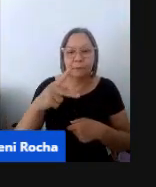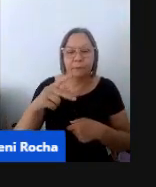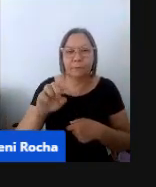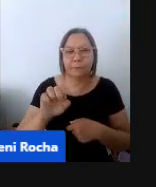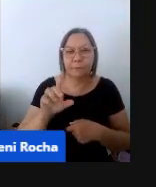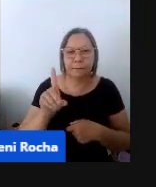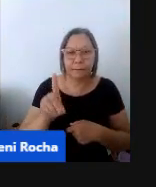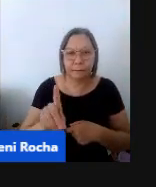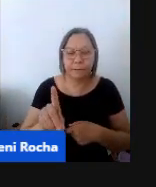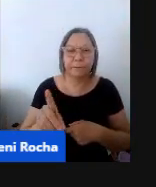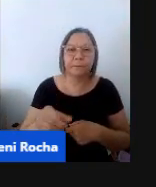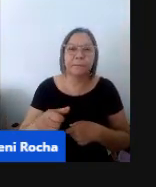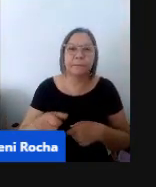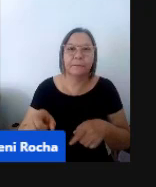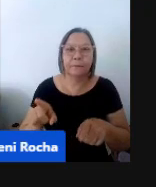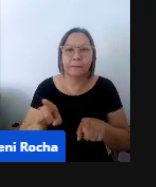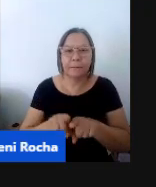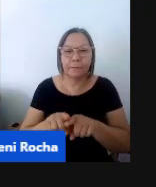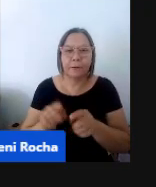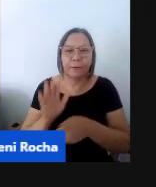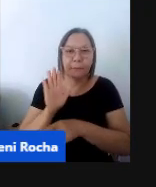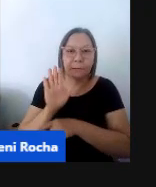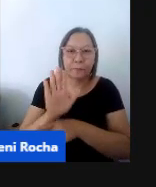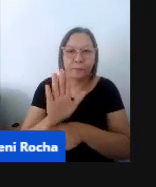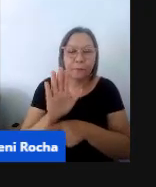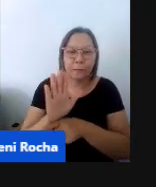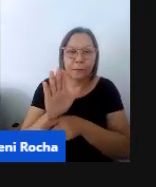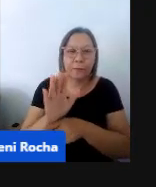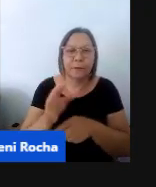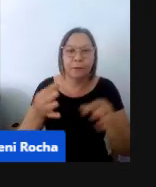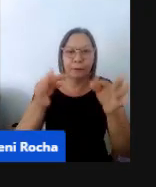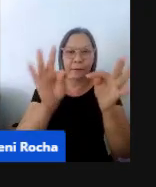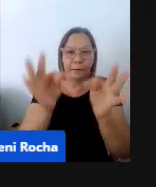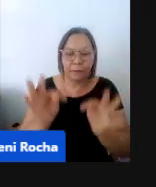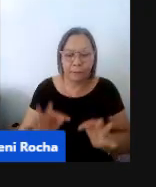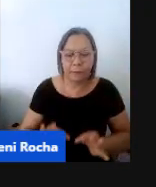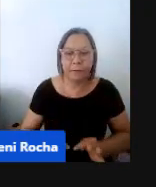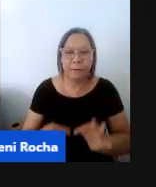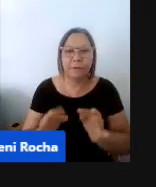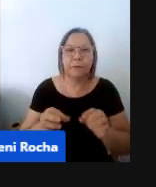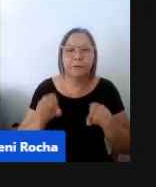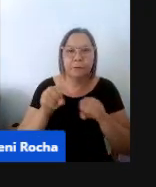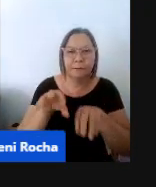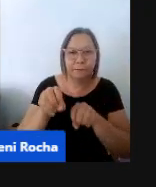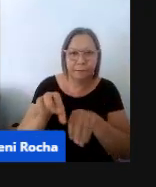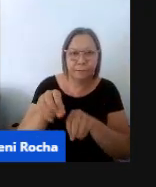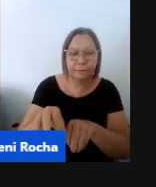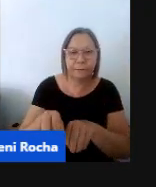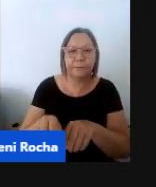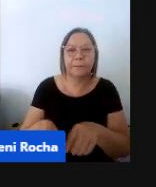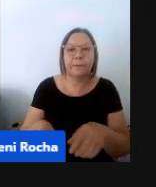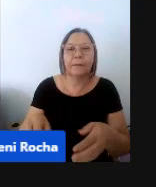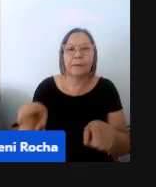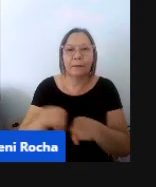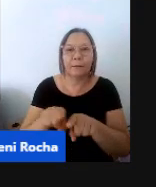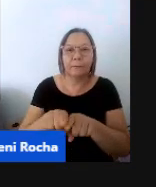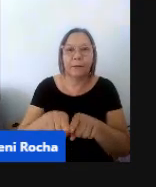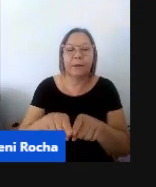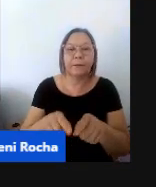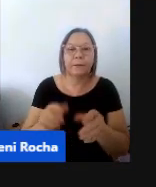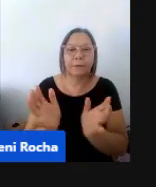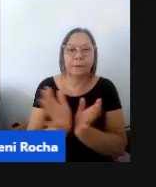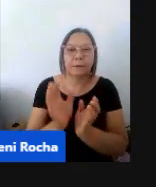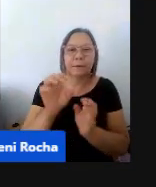desse evento, contamos com o apoio da Divisão de Tecnologia Educacional, e da Divisão de Educação Especial. Agradecemos